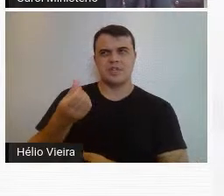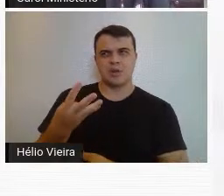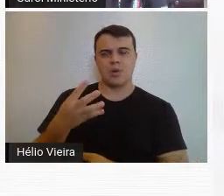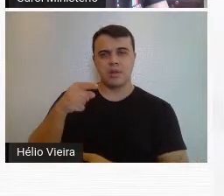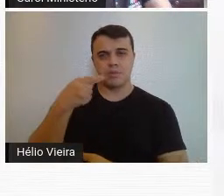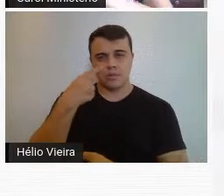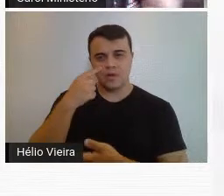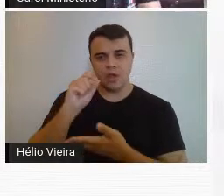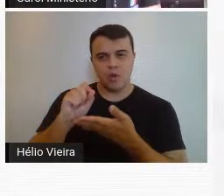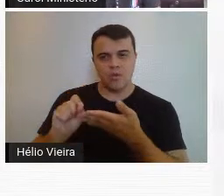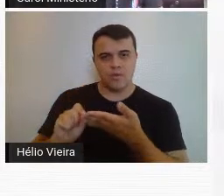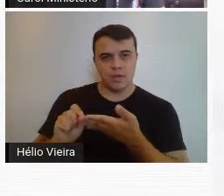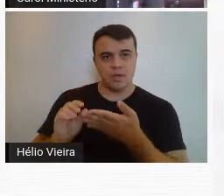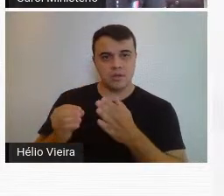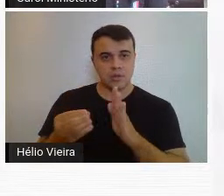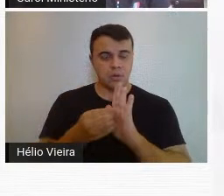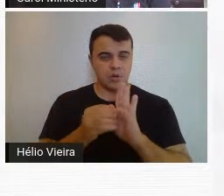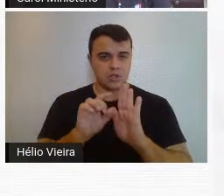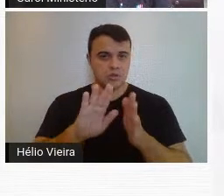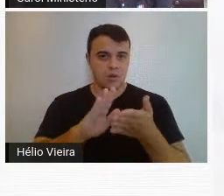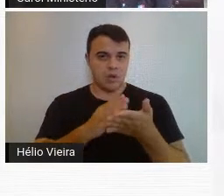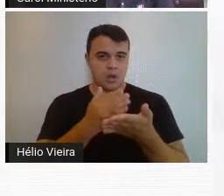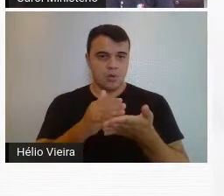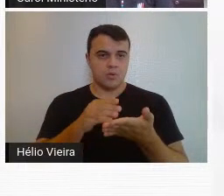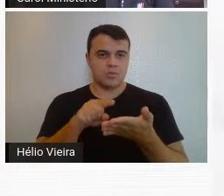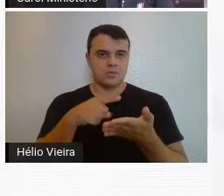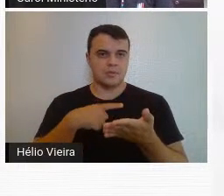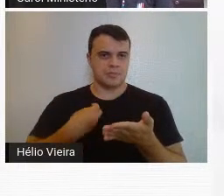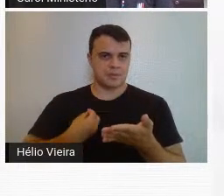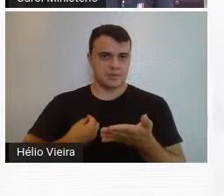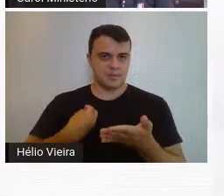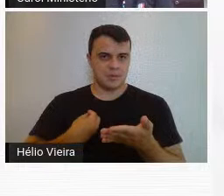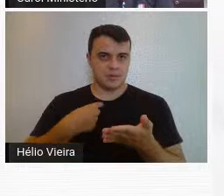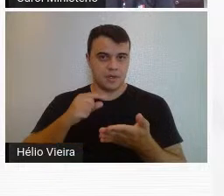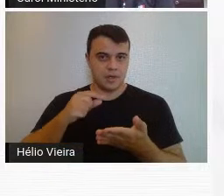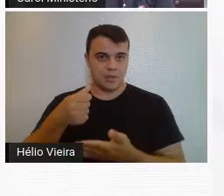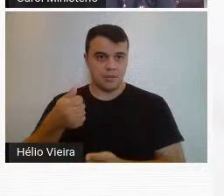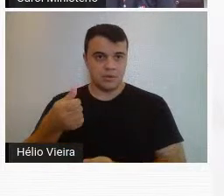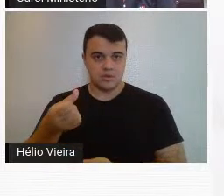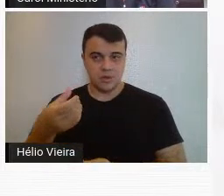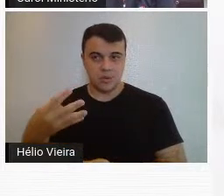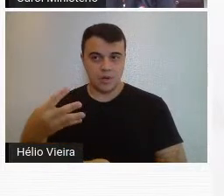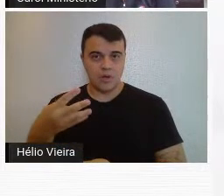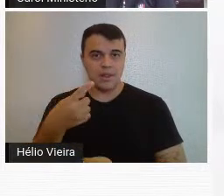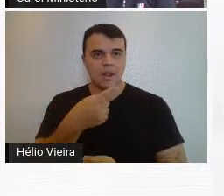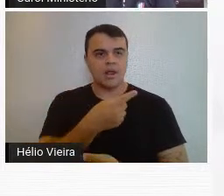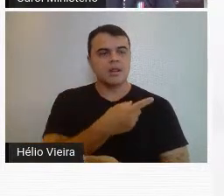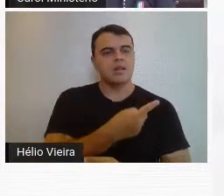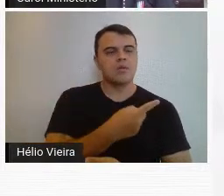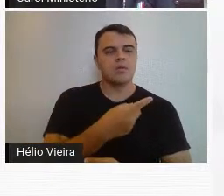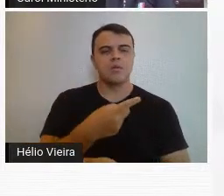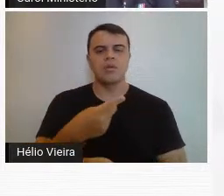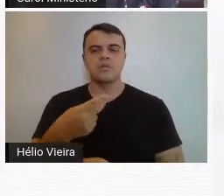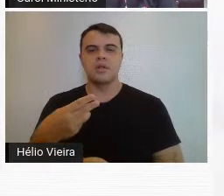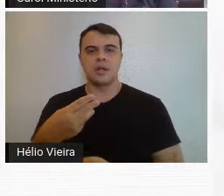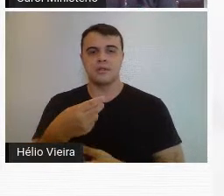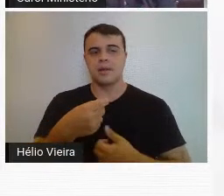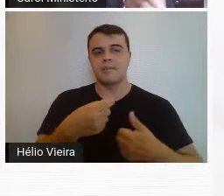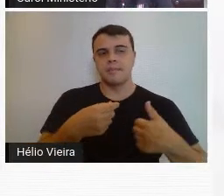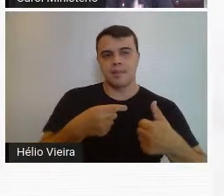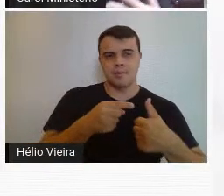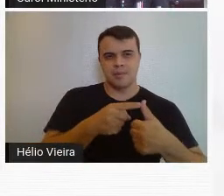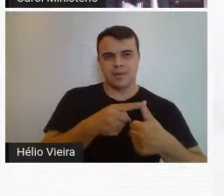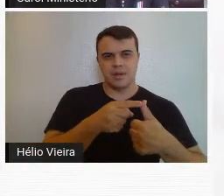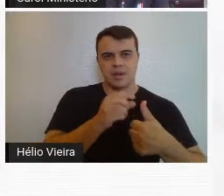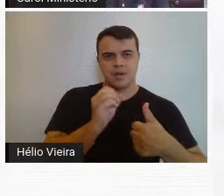posso checar aqui. eu coloquei só alguns, mas a gente vê que são três gerações. A primeira geração lá